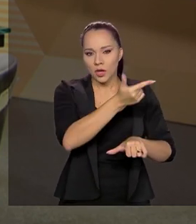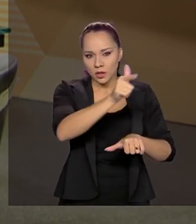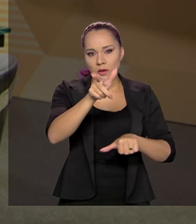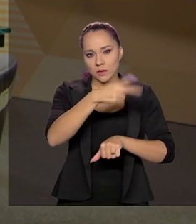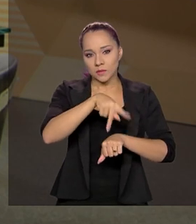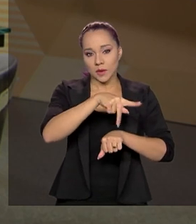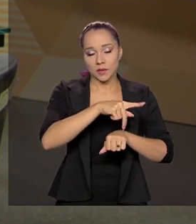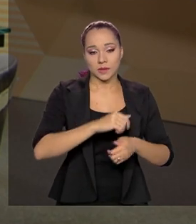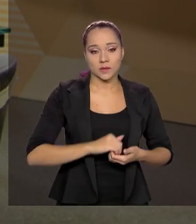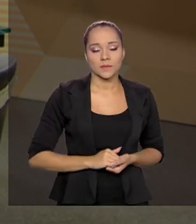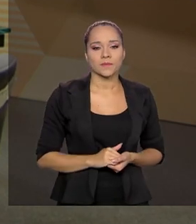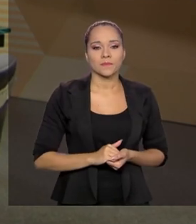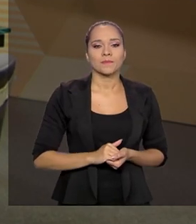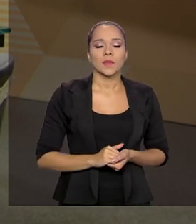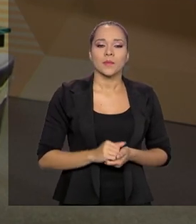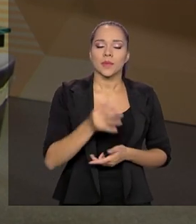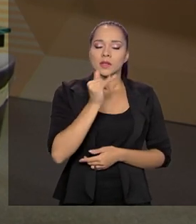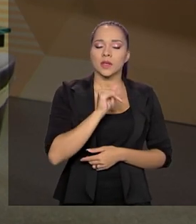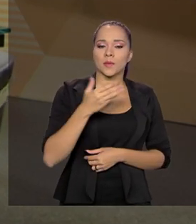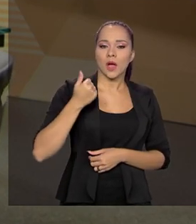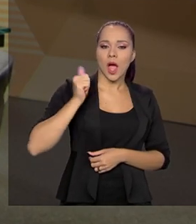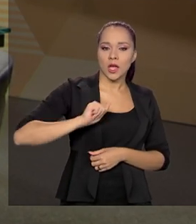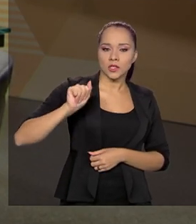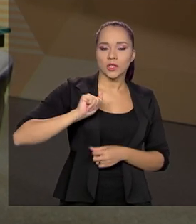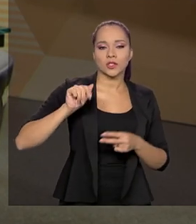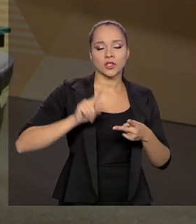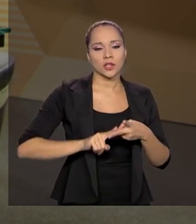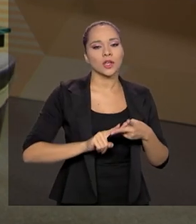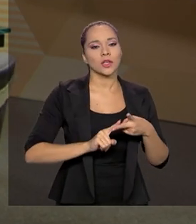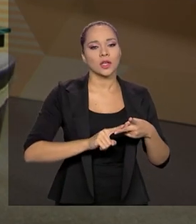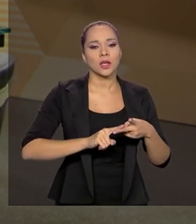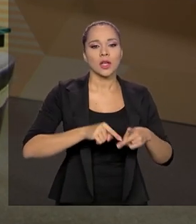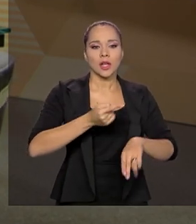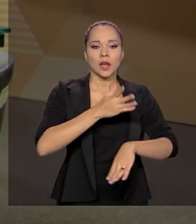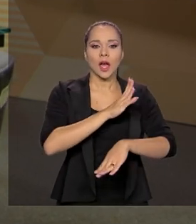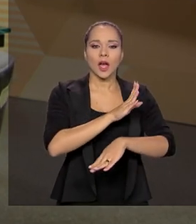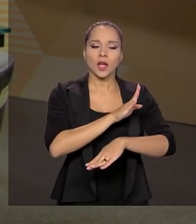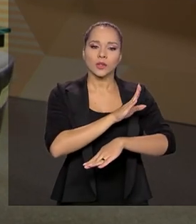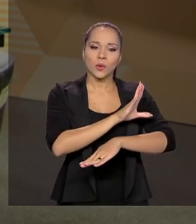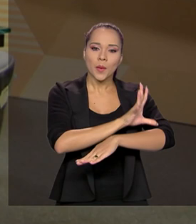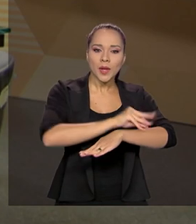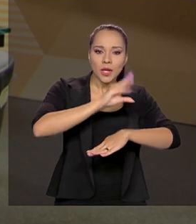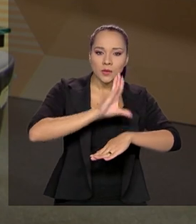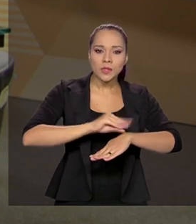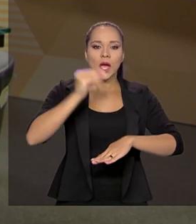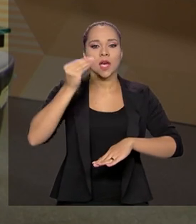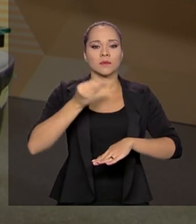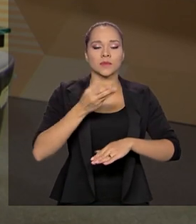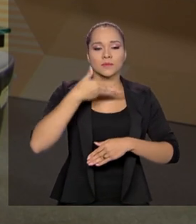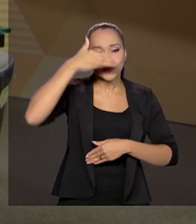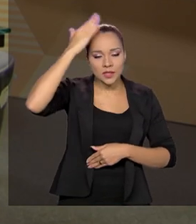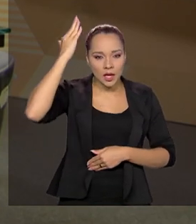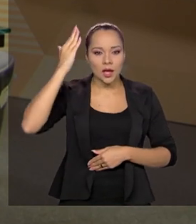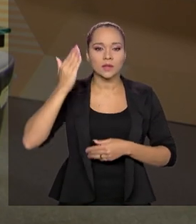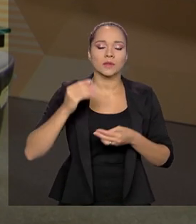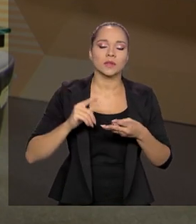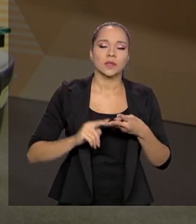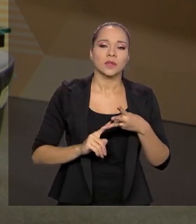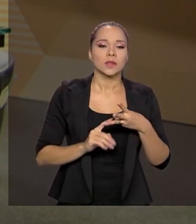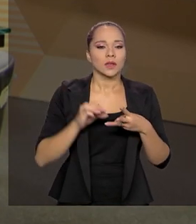países. Buenos Aires, Miami, Emirados Árabes Unidos. É isso mesmo? Exatamente, Buenos Aires,